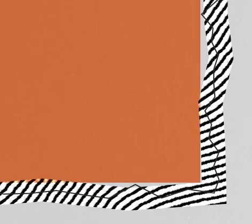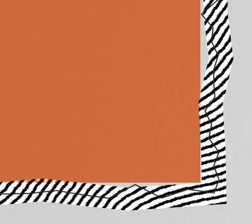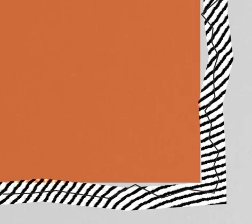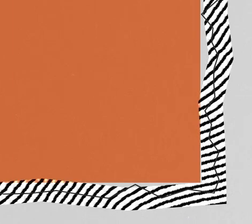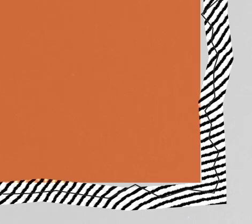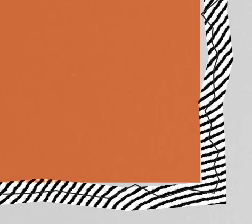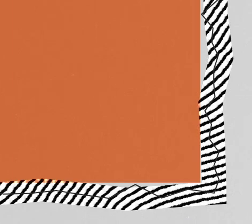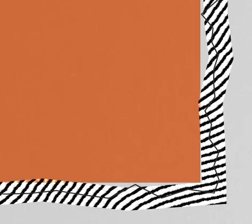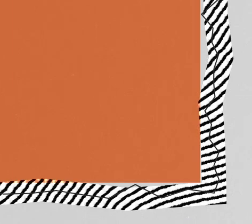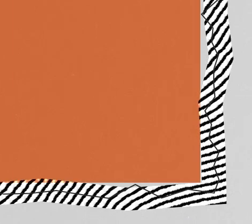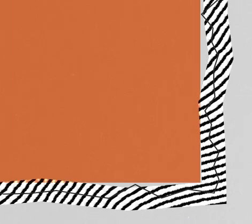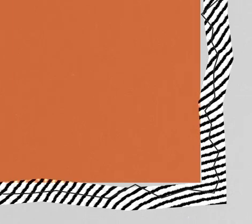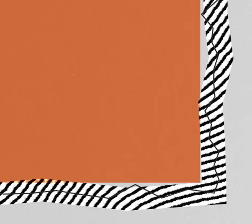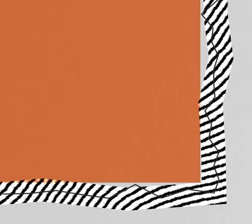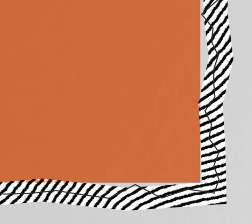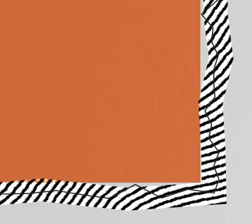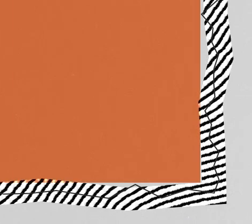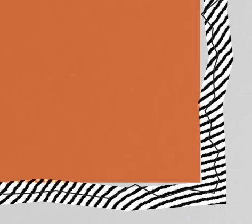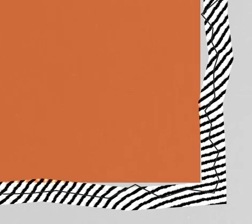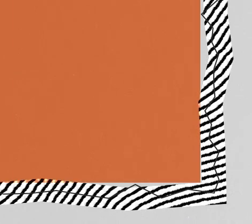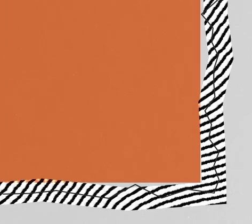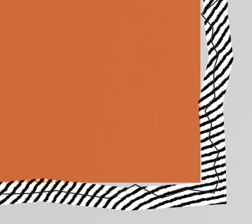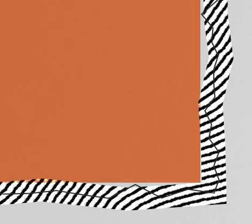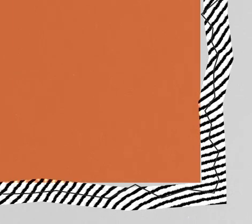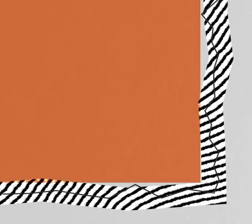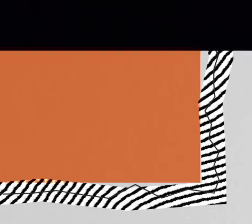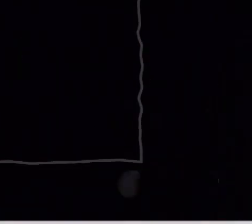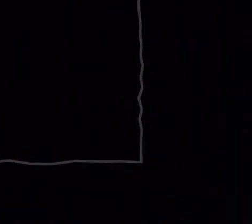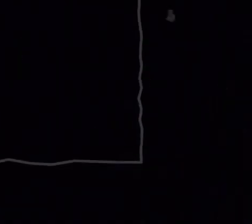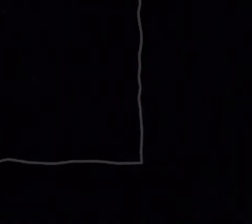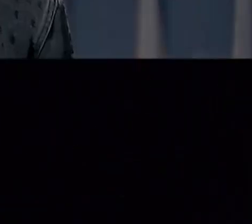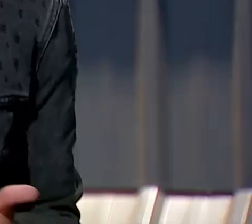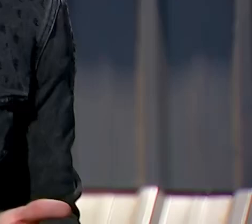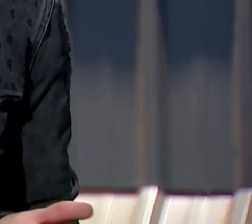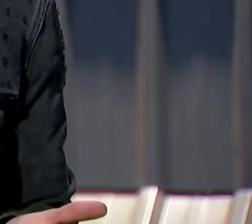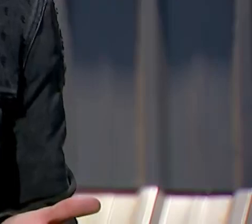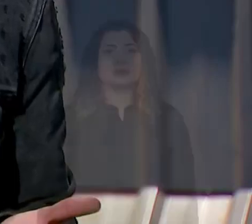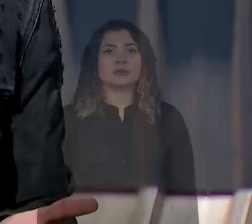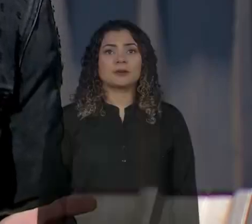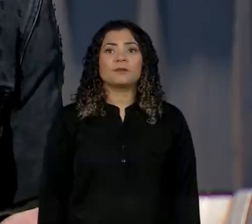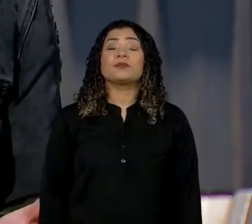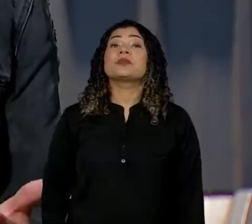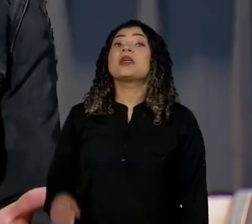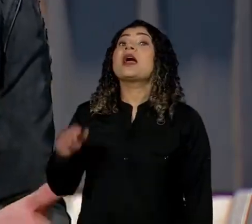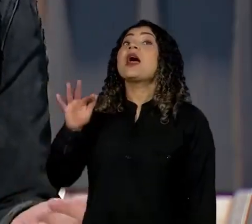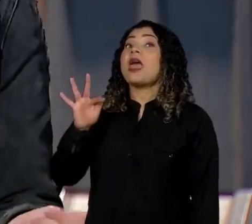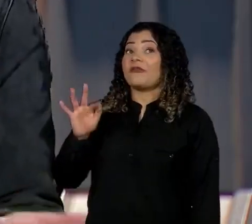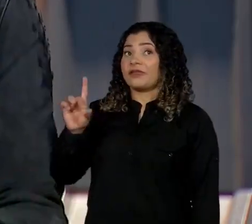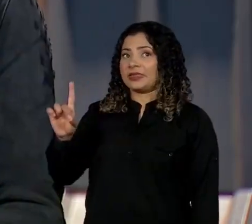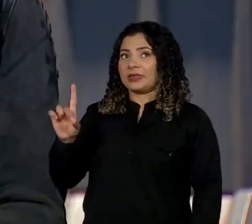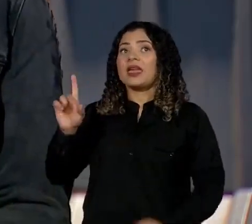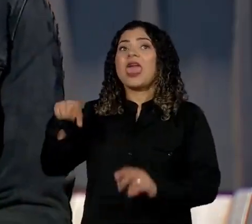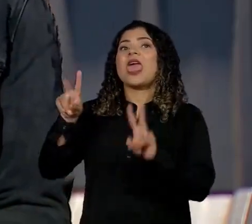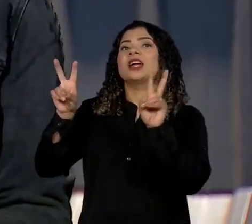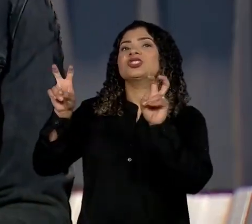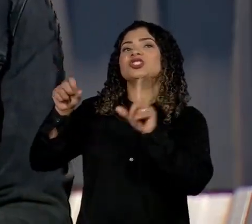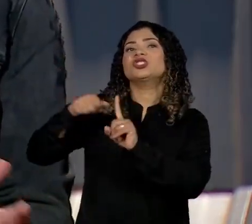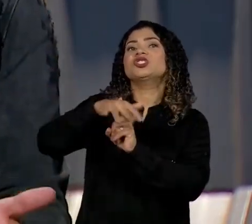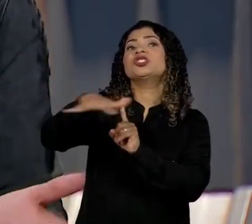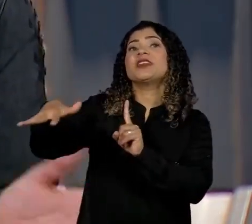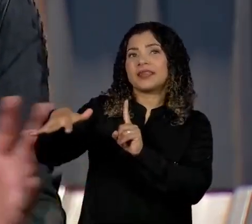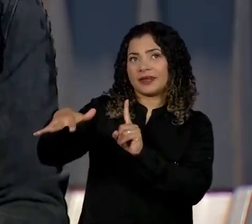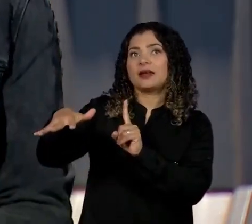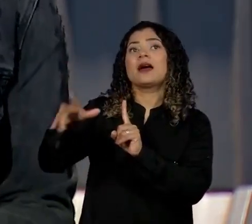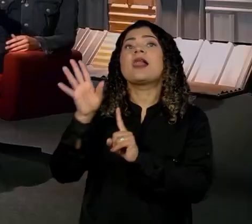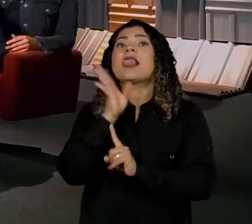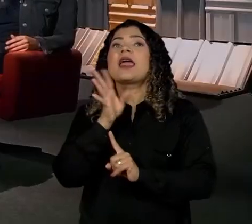Hoje vamos conhecer novo Pontal, né? Nós somos os porto-alegrenses médios. Porque a fuder é uma gíria lá do sul, que é tipo... Muito